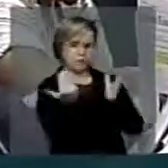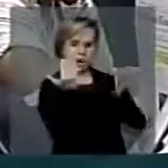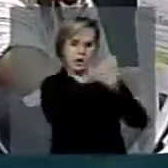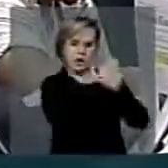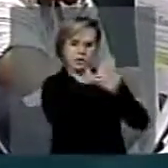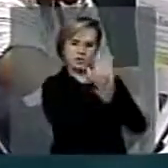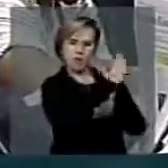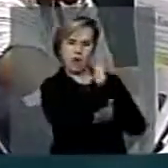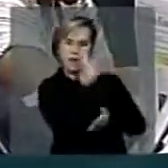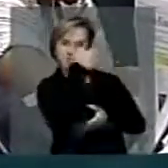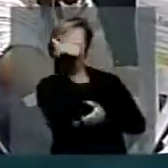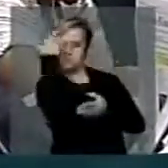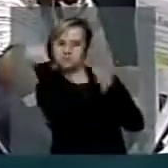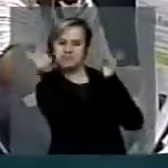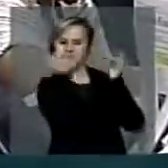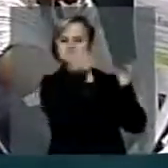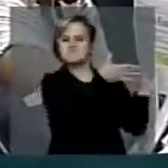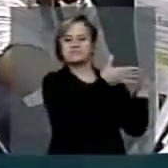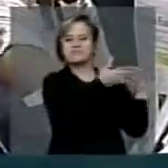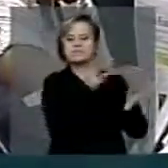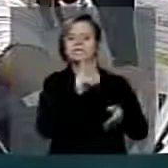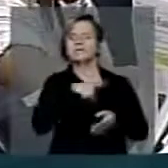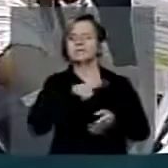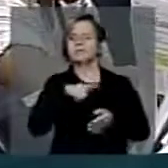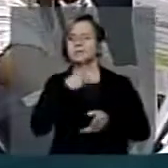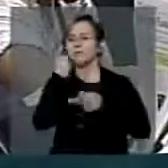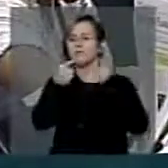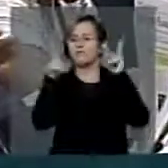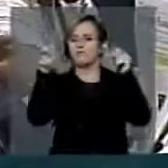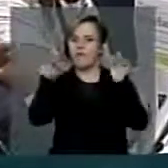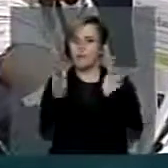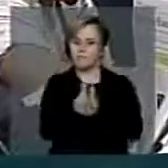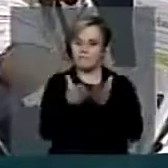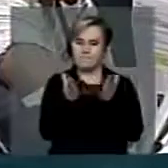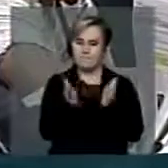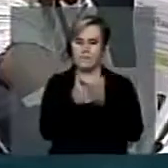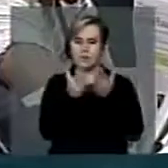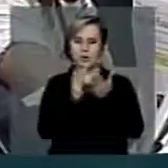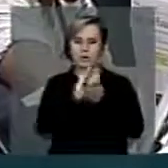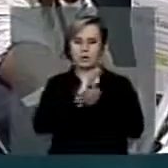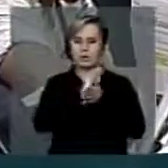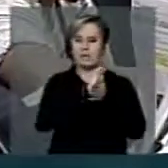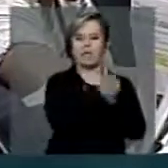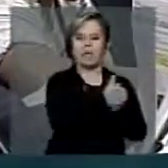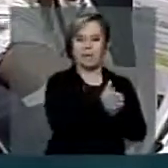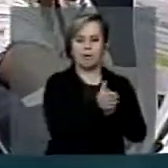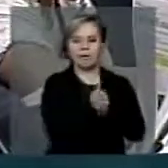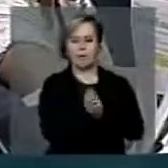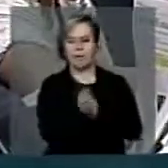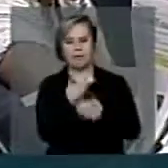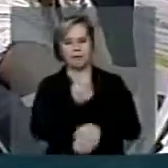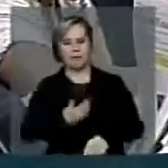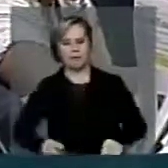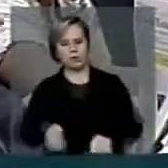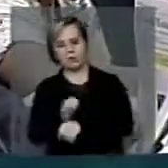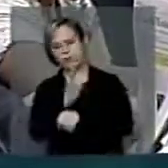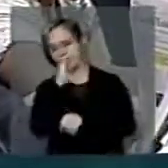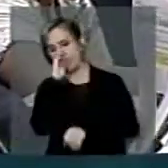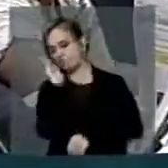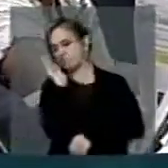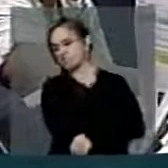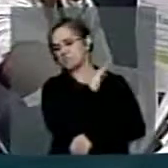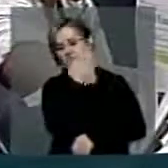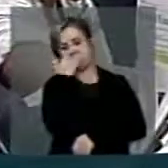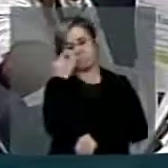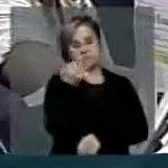Como sempre, quando diz respeito a pobre, alascado, o Estado se esquece, o Estado é moco.